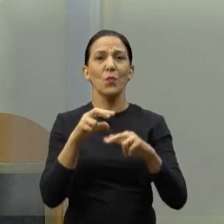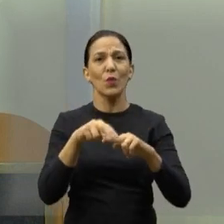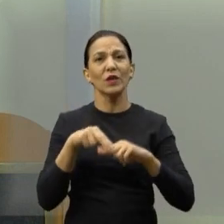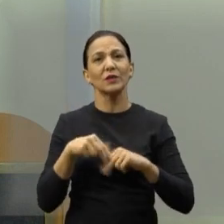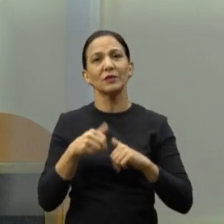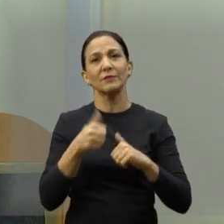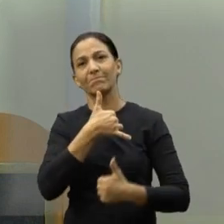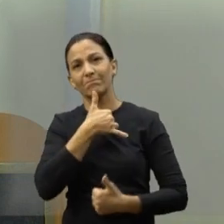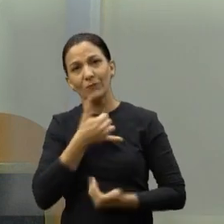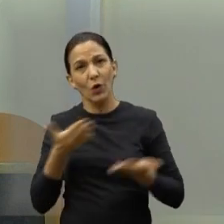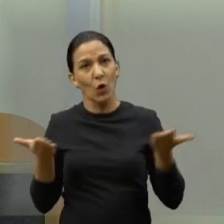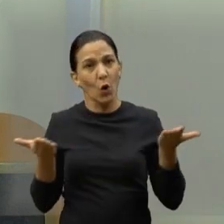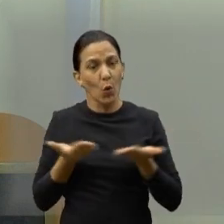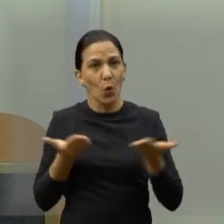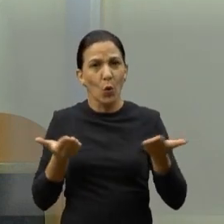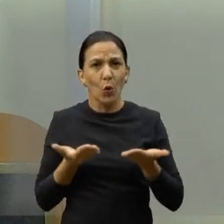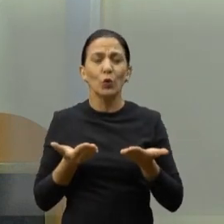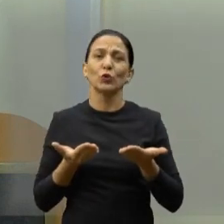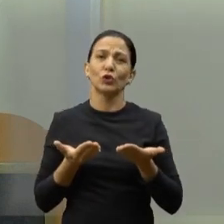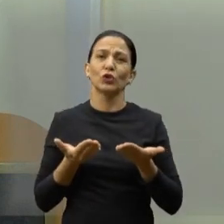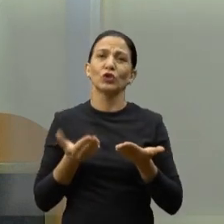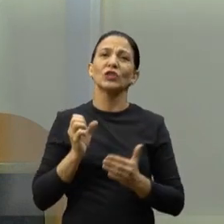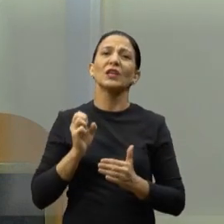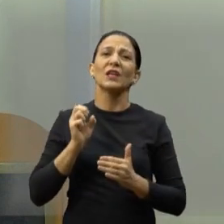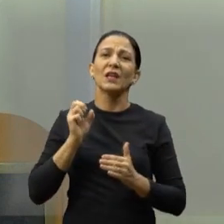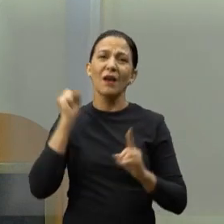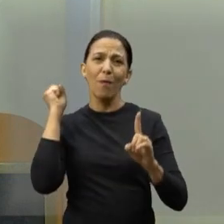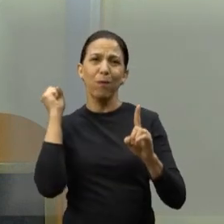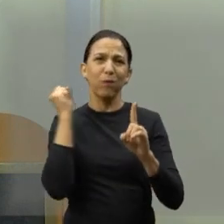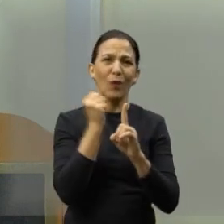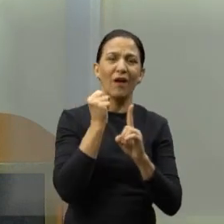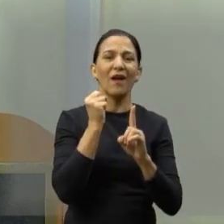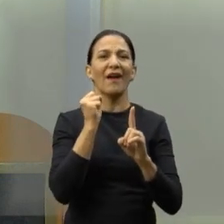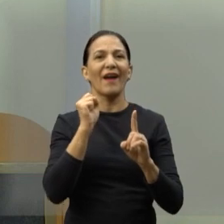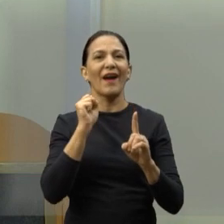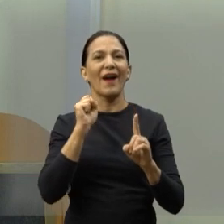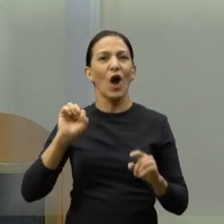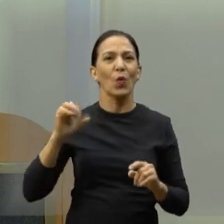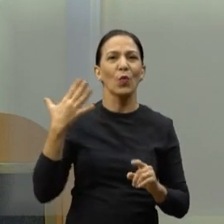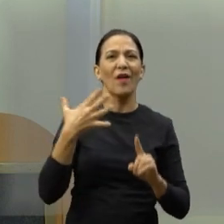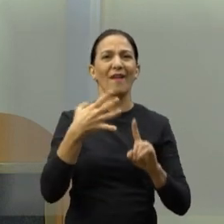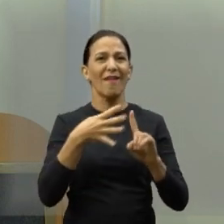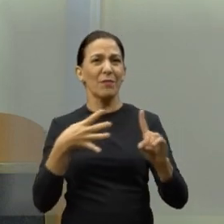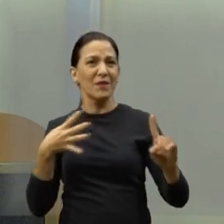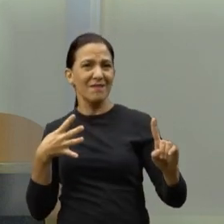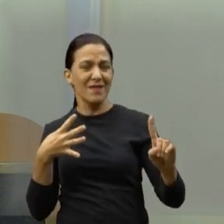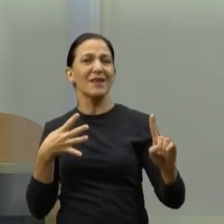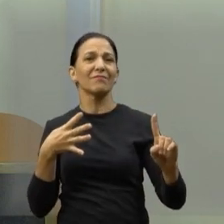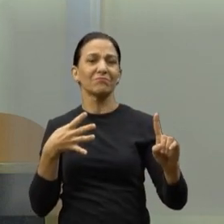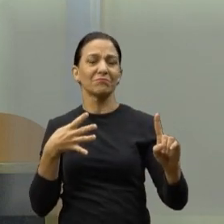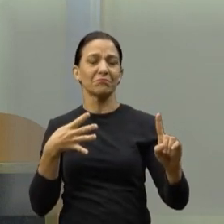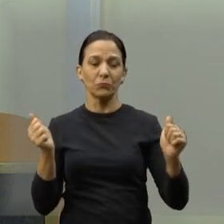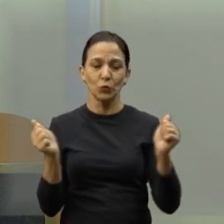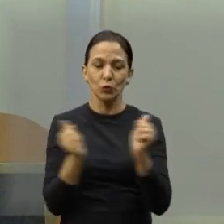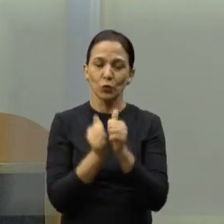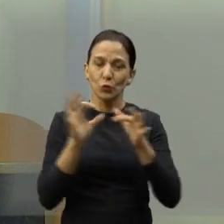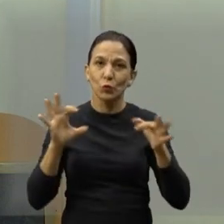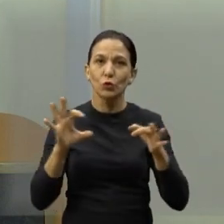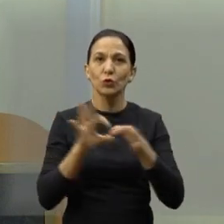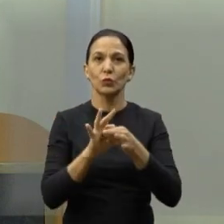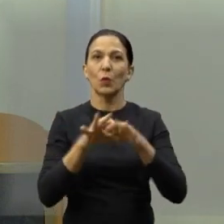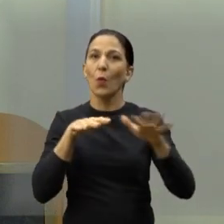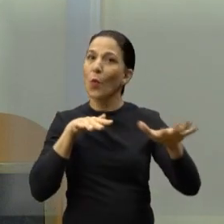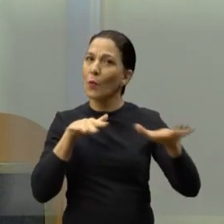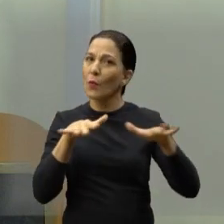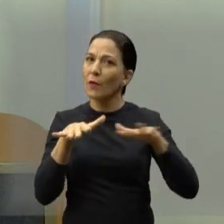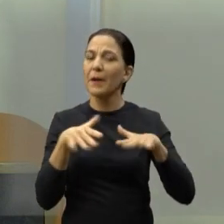que ainda hoje isso acontece e nós temos que ser aliados ao movimento LGBT que há mais. Eu falo aqui